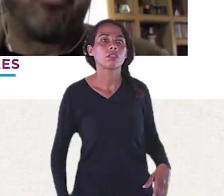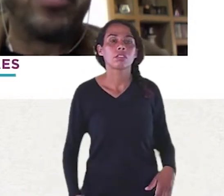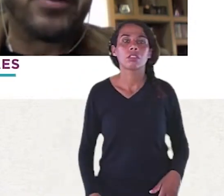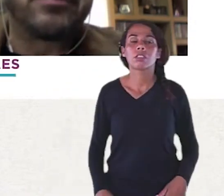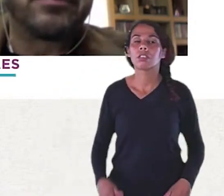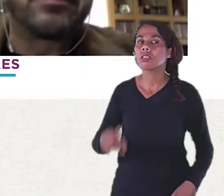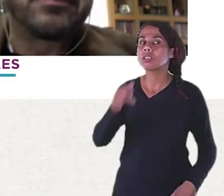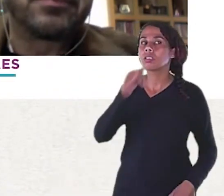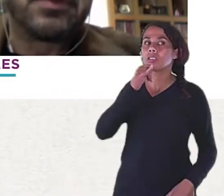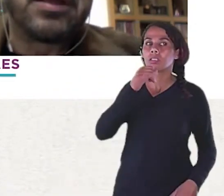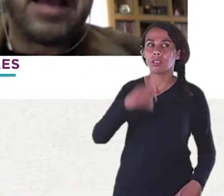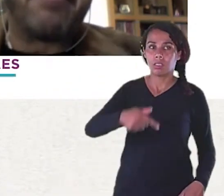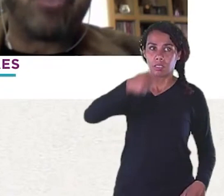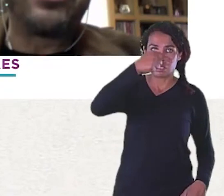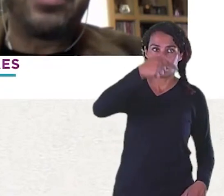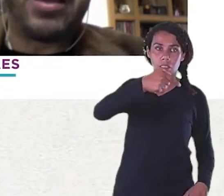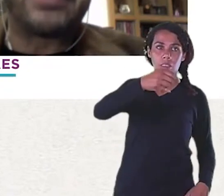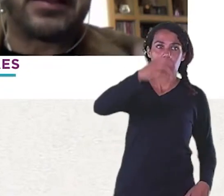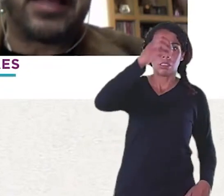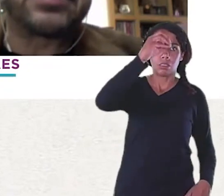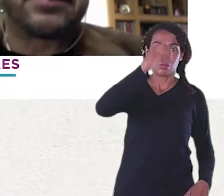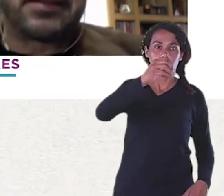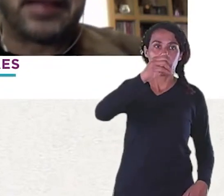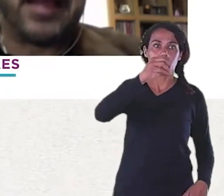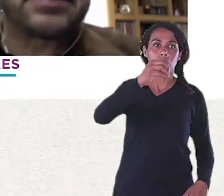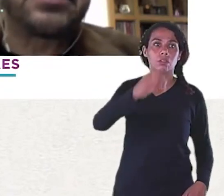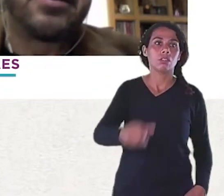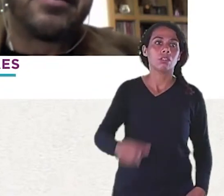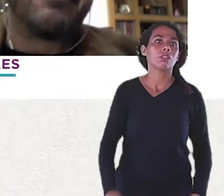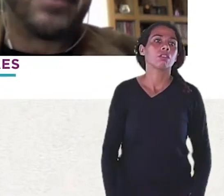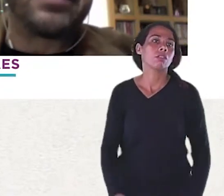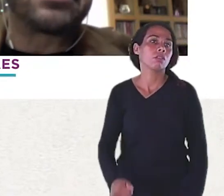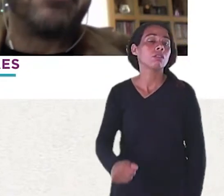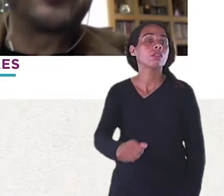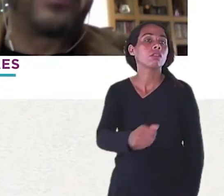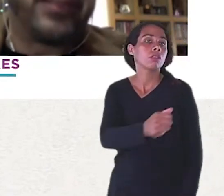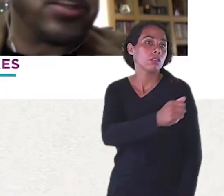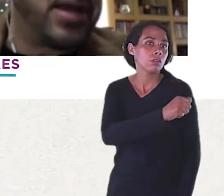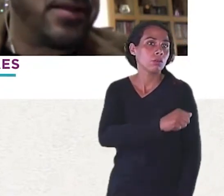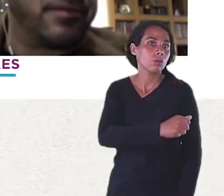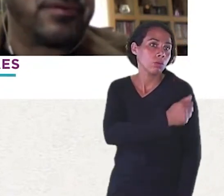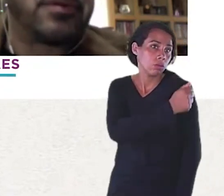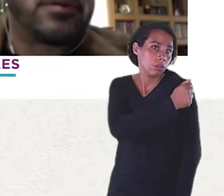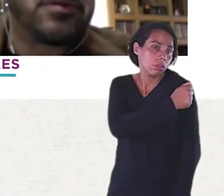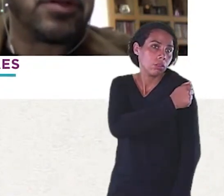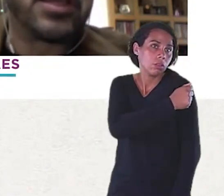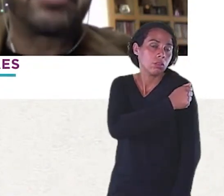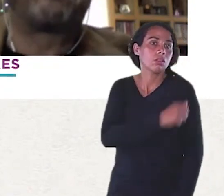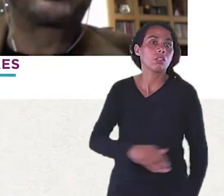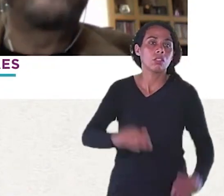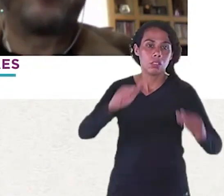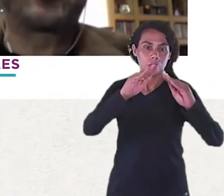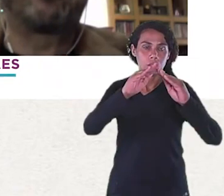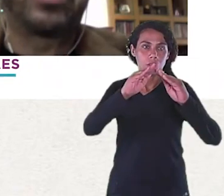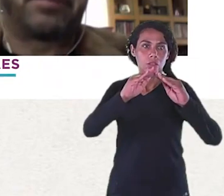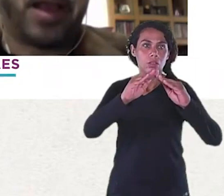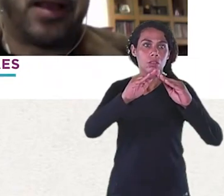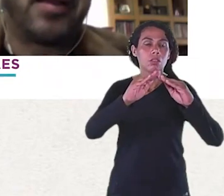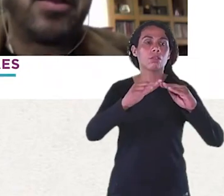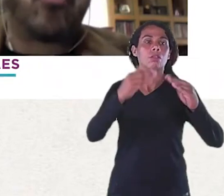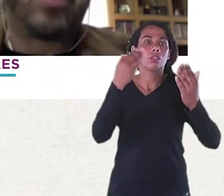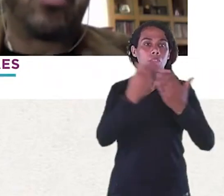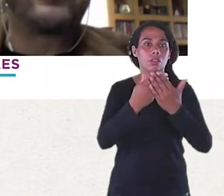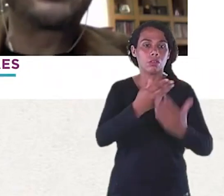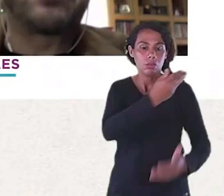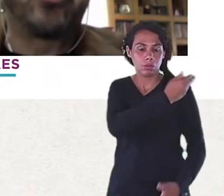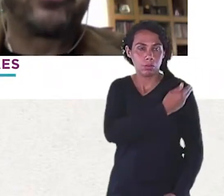UENG Vem de escola pública Legal A maioria É da classe Menos privilegiada Ótimo Que possivelmente Não poderia